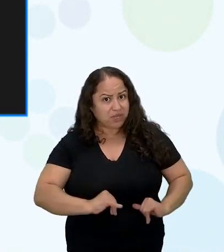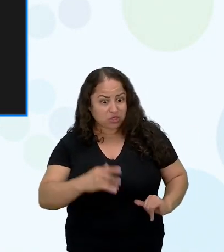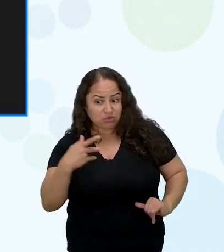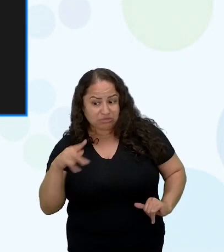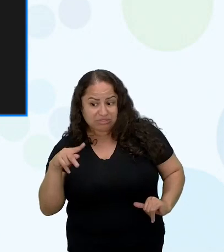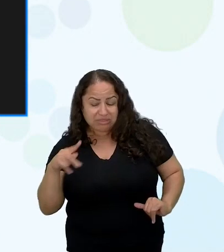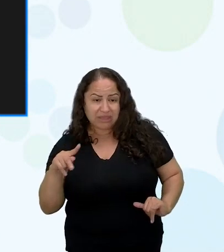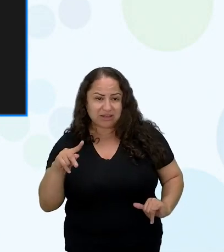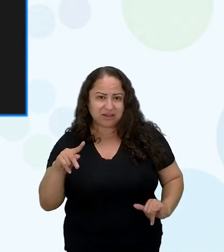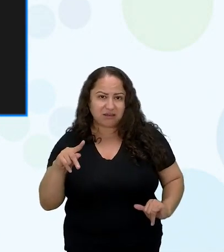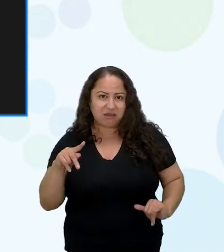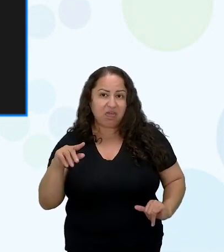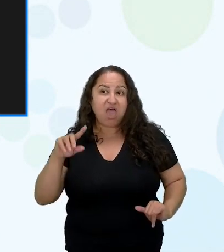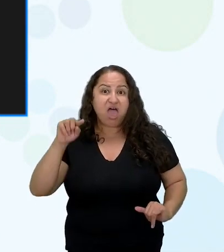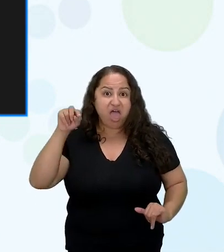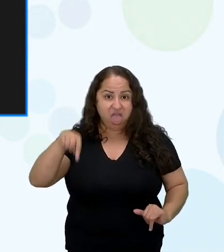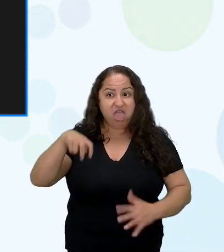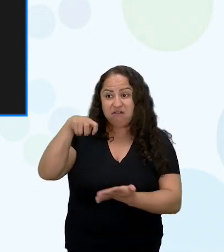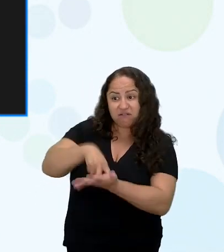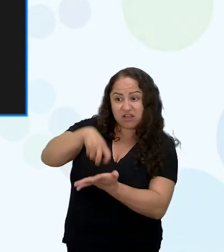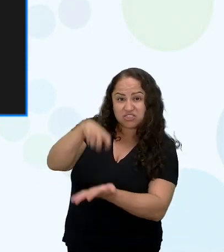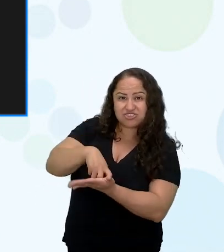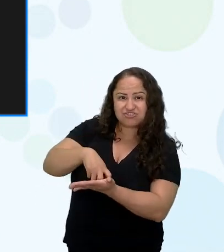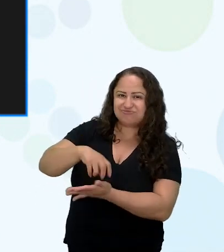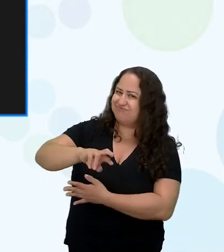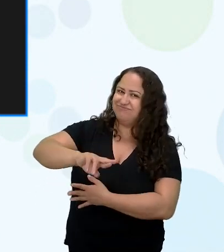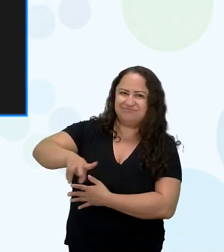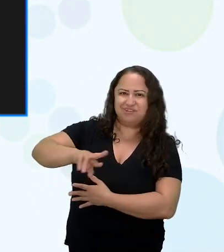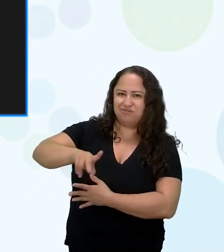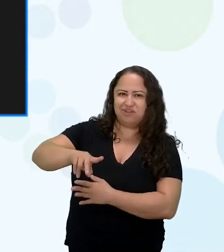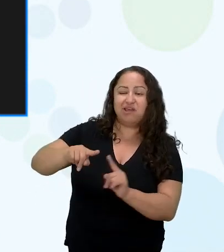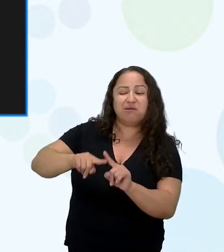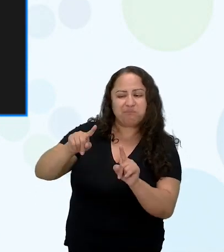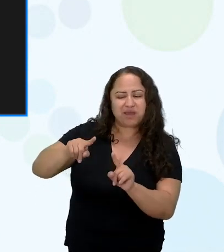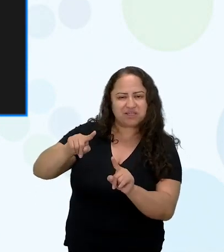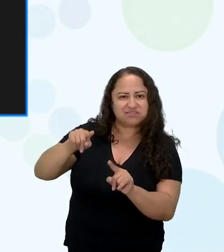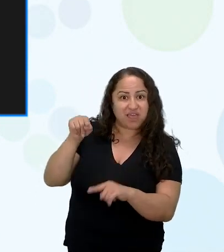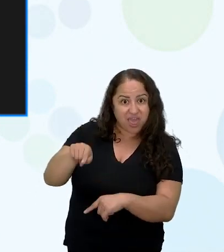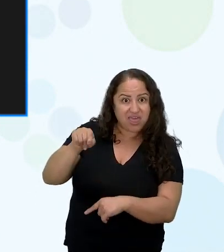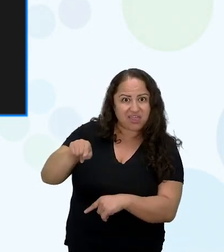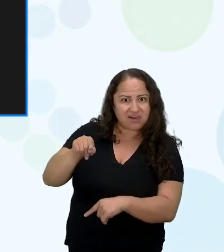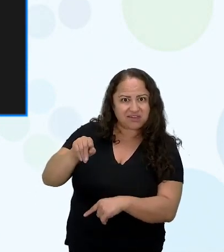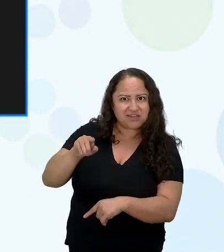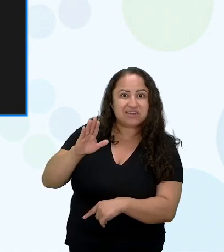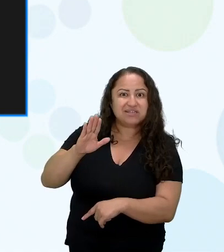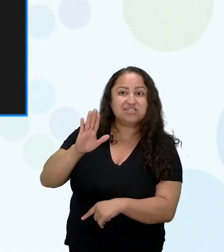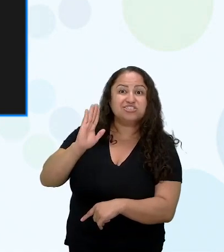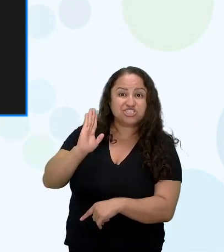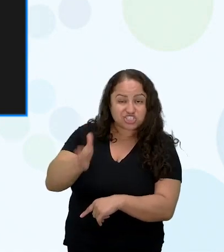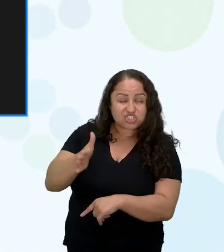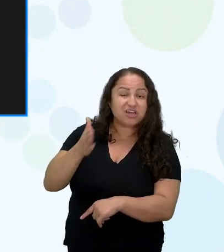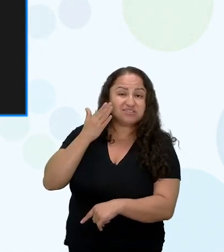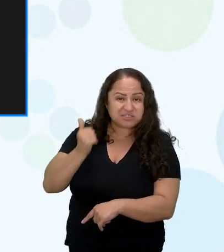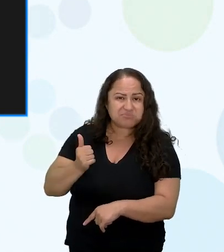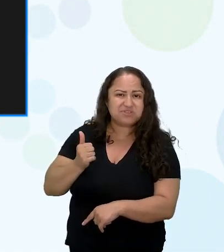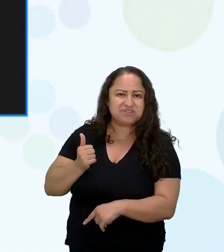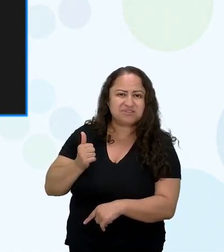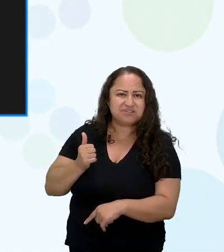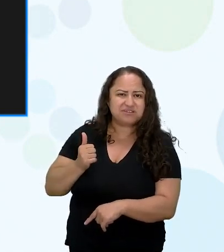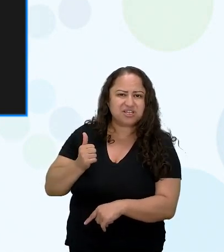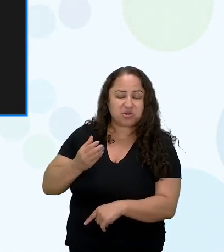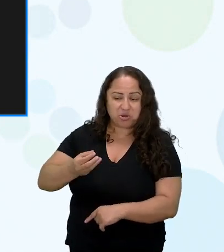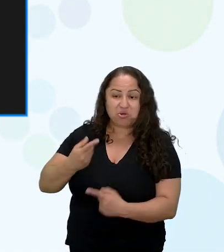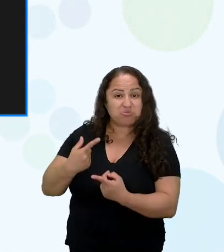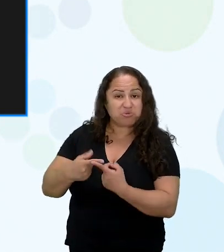foi um castigo nada disso mas ela já sabia sabia já de antemão que a vida dela não seria